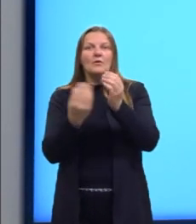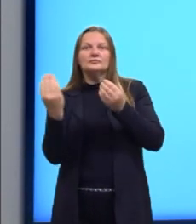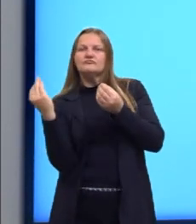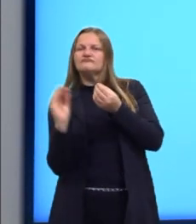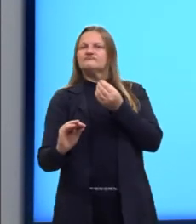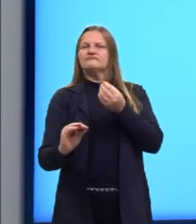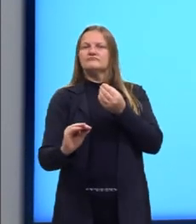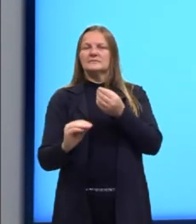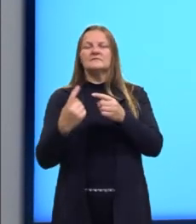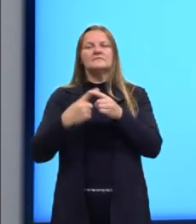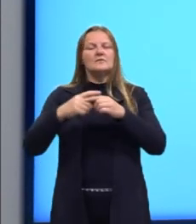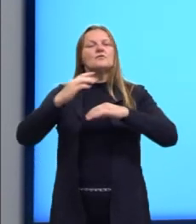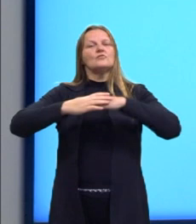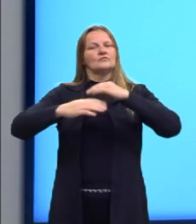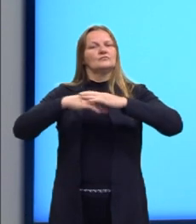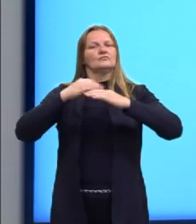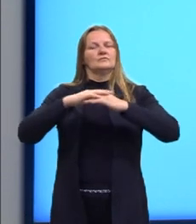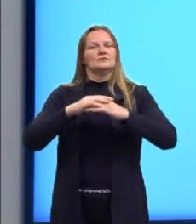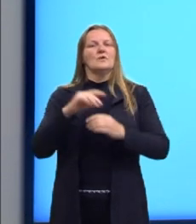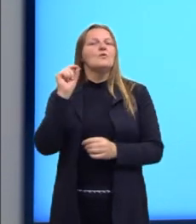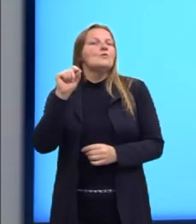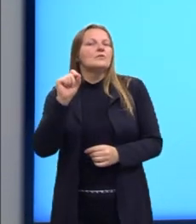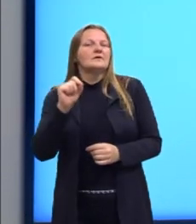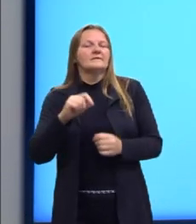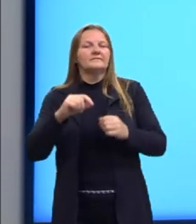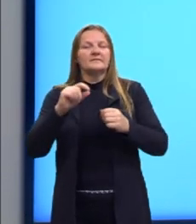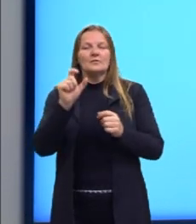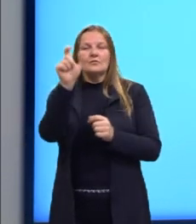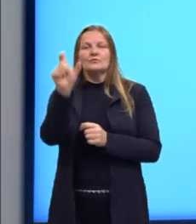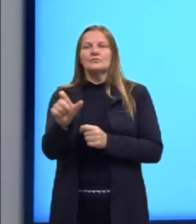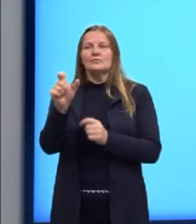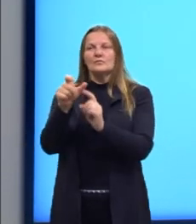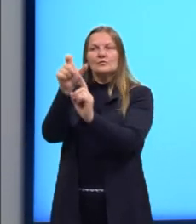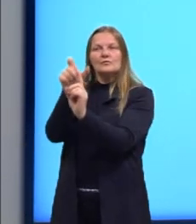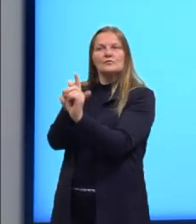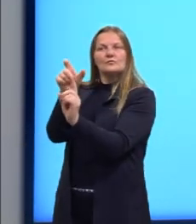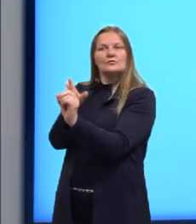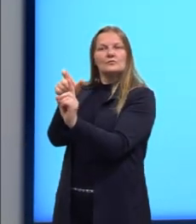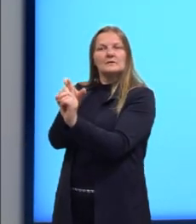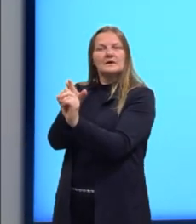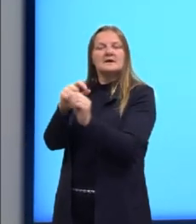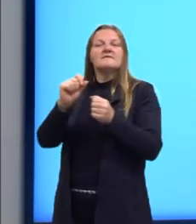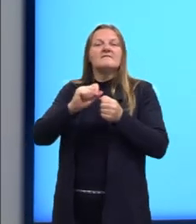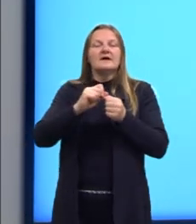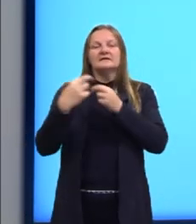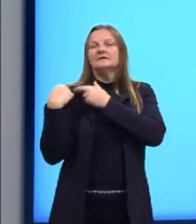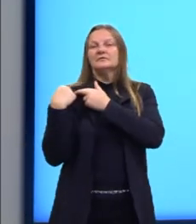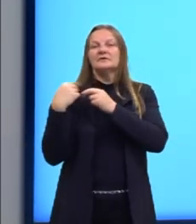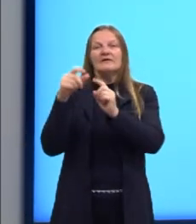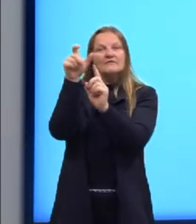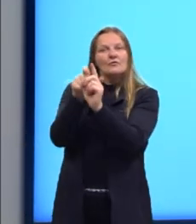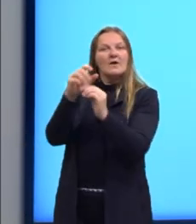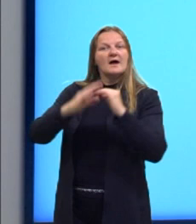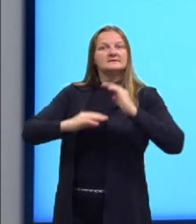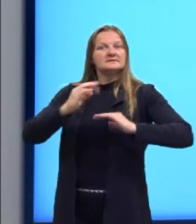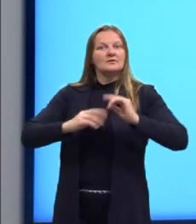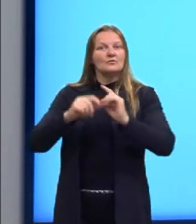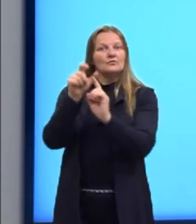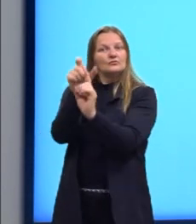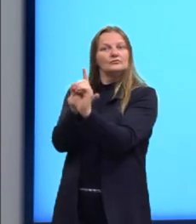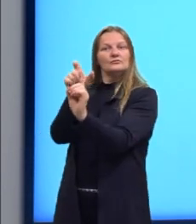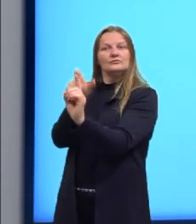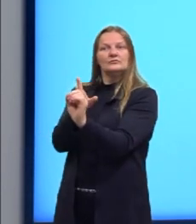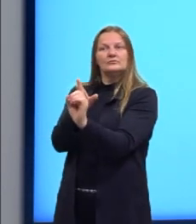intervenção seja construída. Depois, o agente. Quem deve executar essa ação? Esse agente,